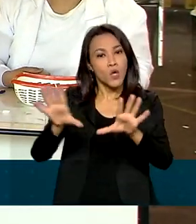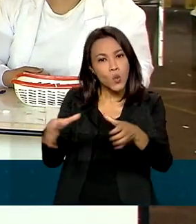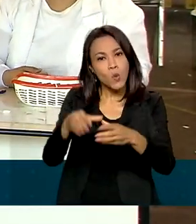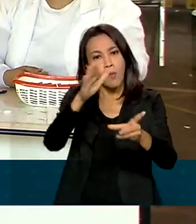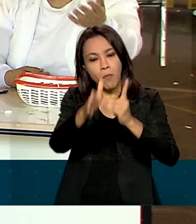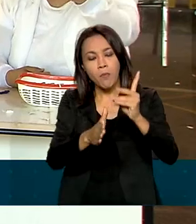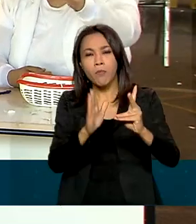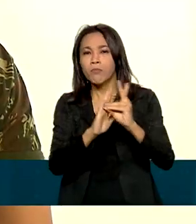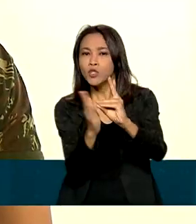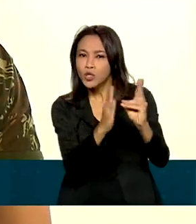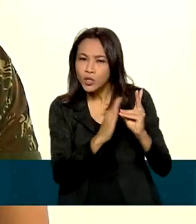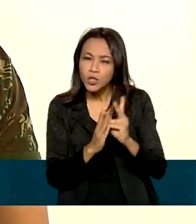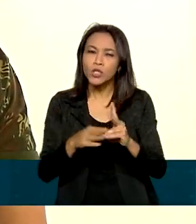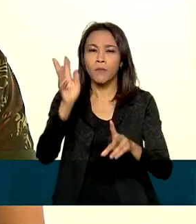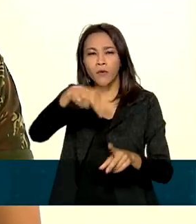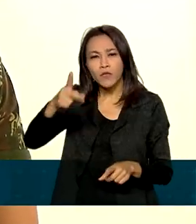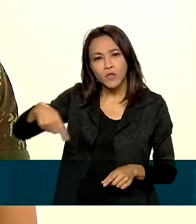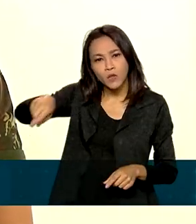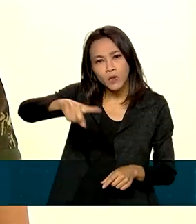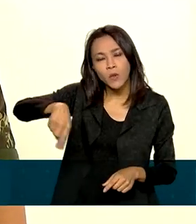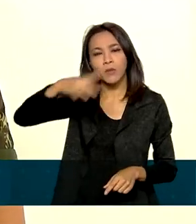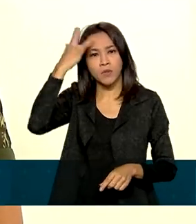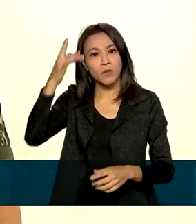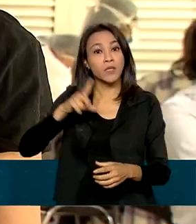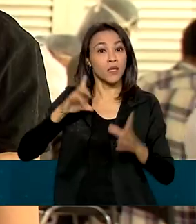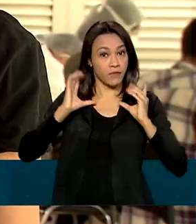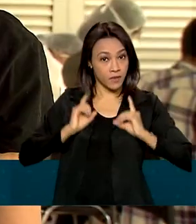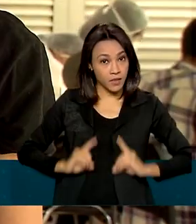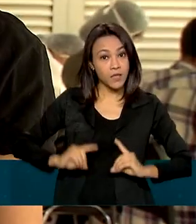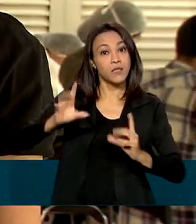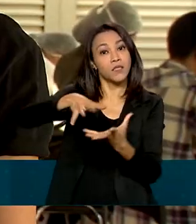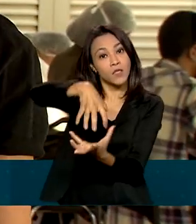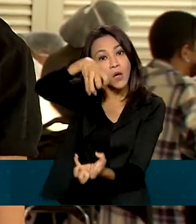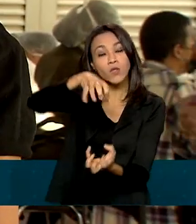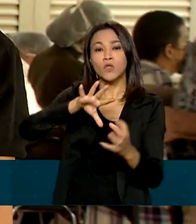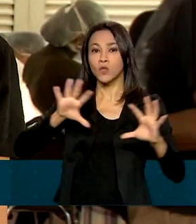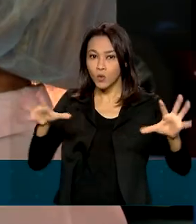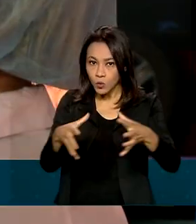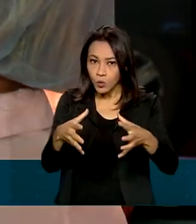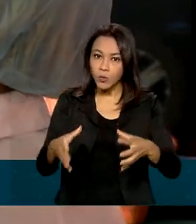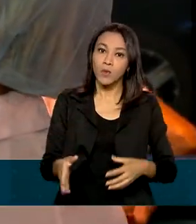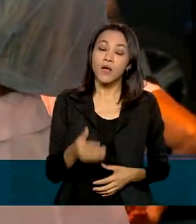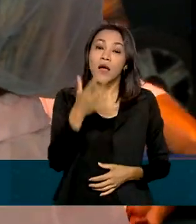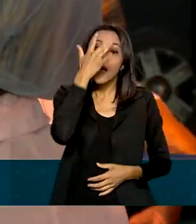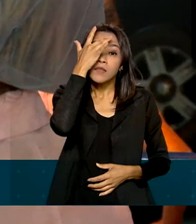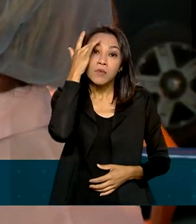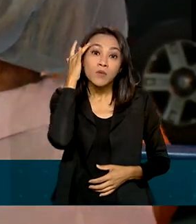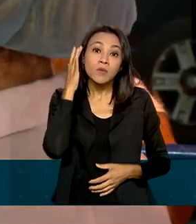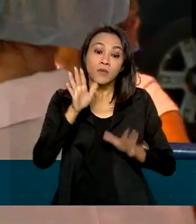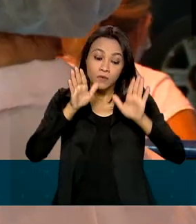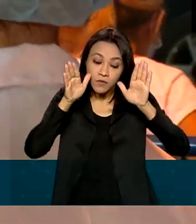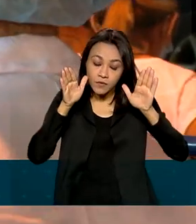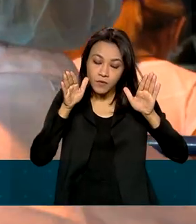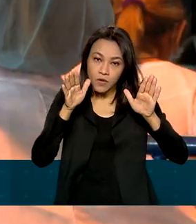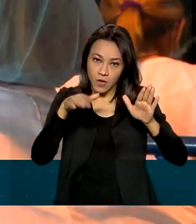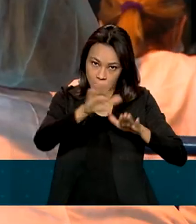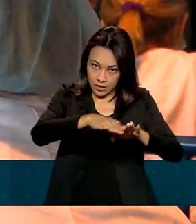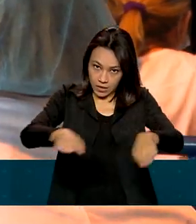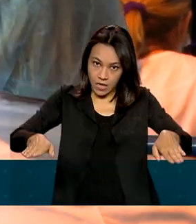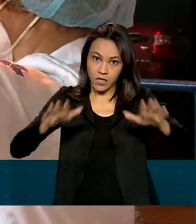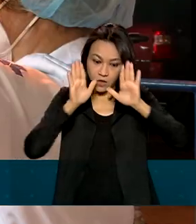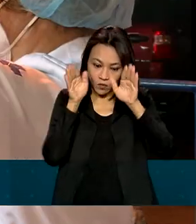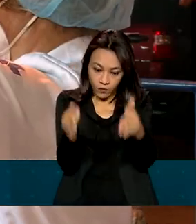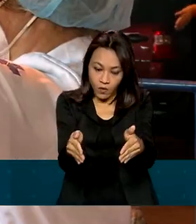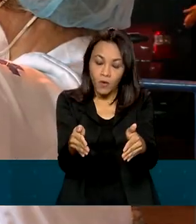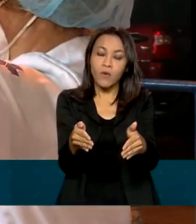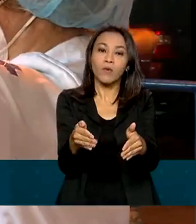professores, pessoas com comorbidades e com deficiência, entre outros. No caso das crianças desse público-alvo, né Luciana, aquelas que serão